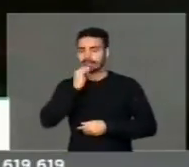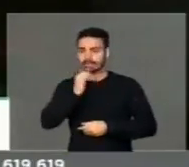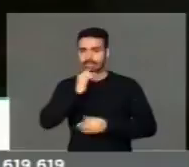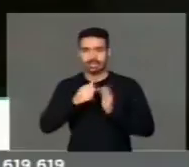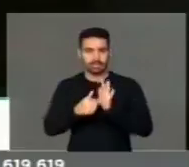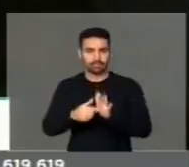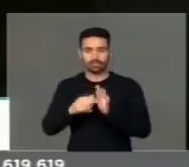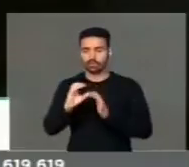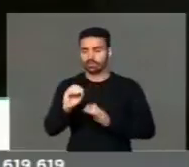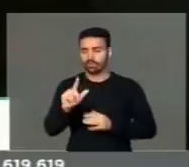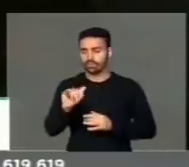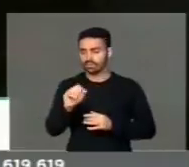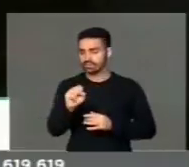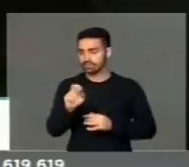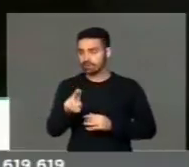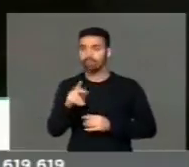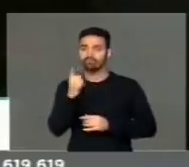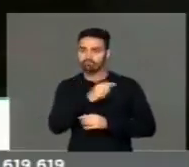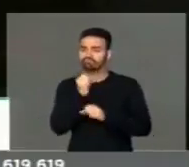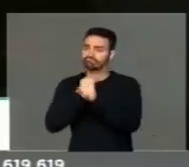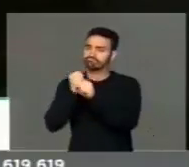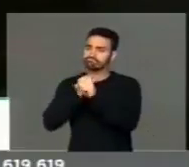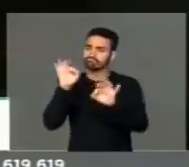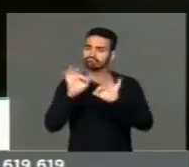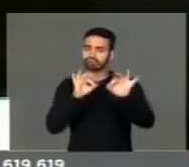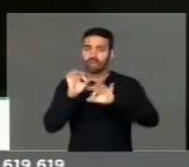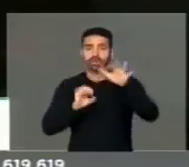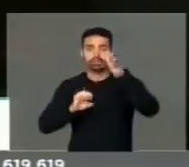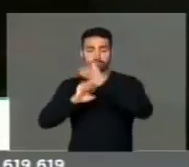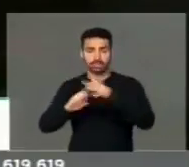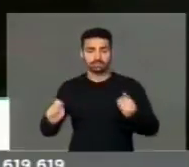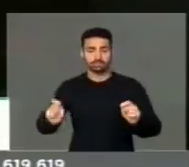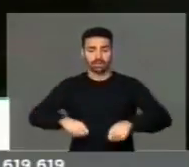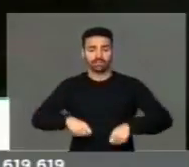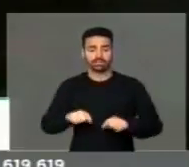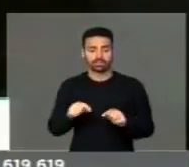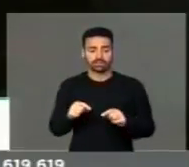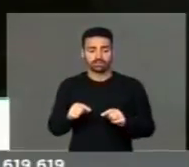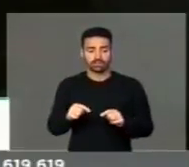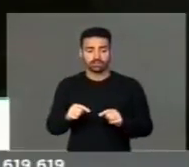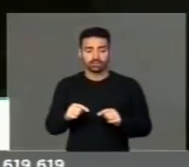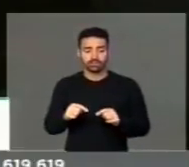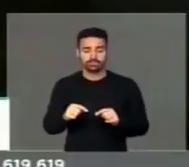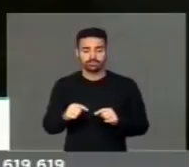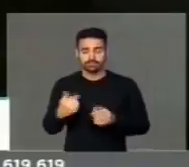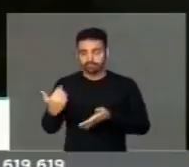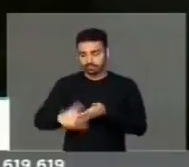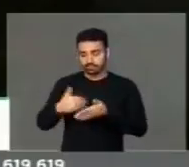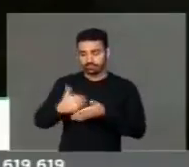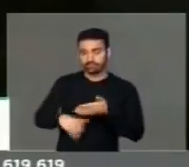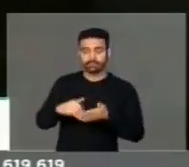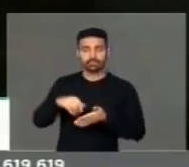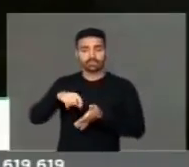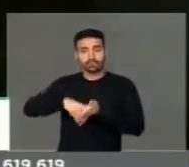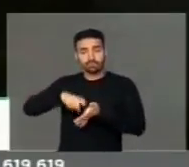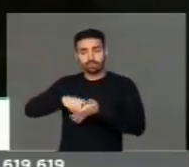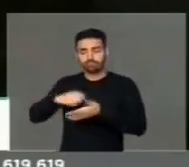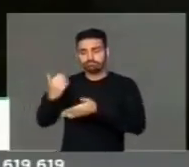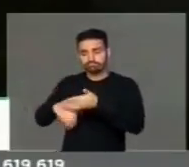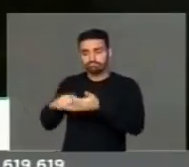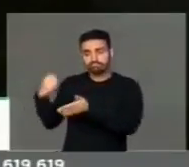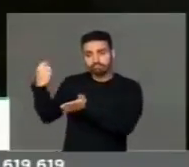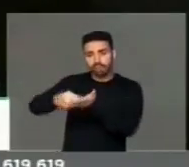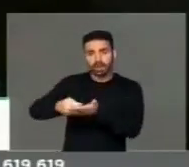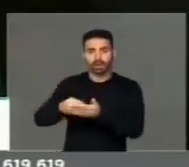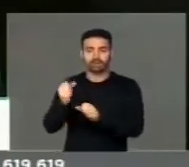o próprio Coliseu foi reformado, aonde empresas podem descontar parte do seu imposto, pagando